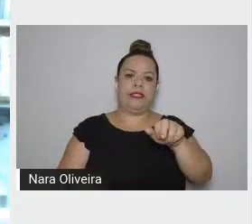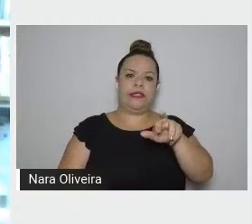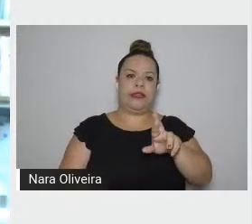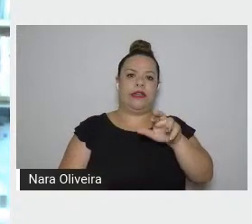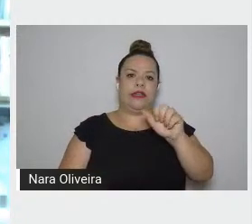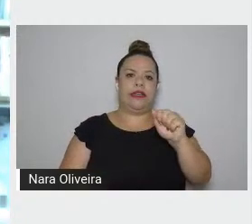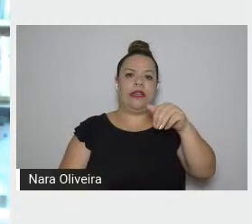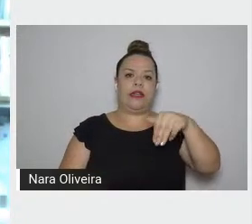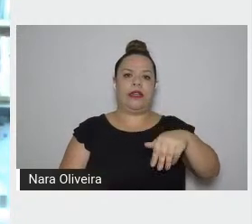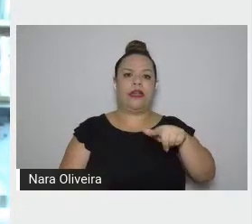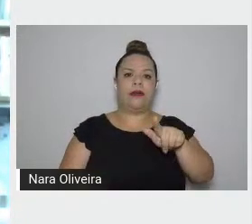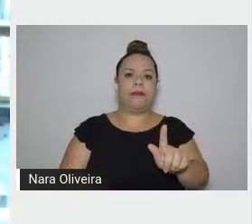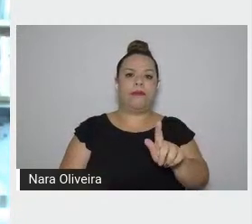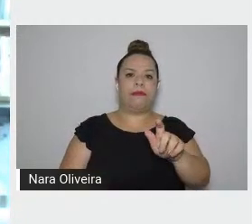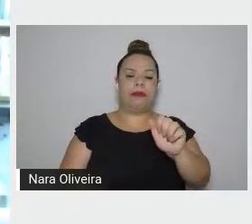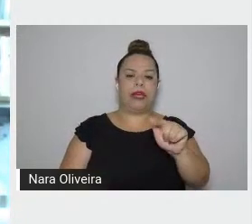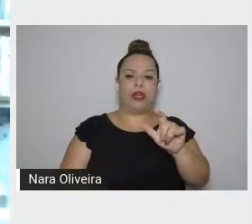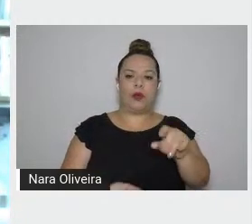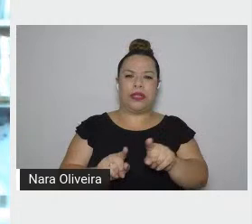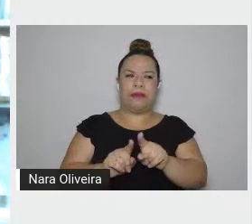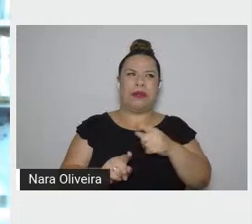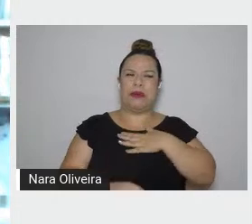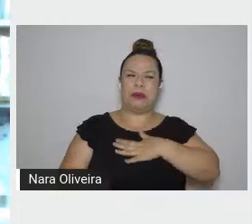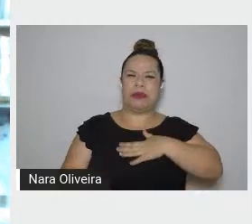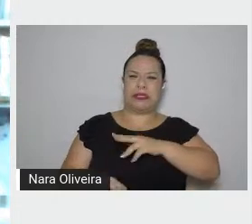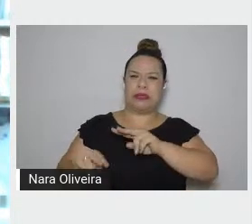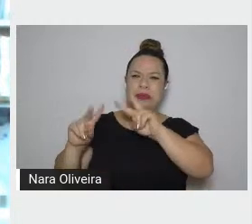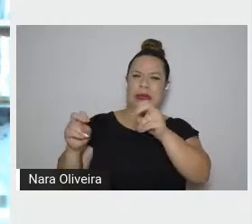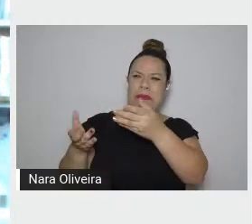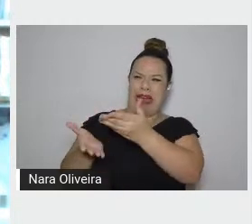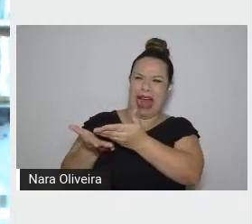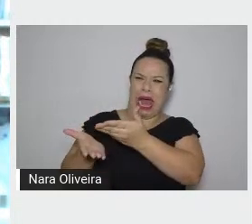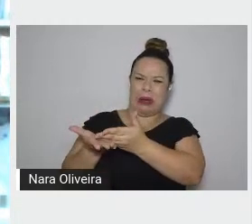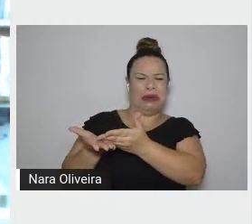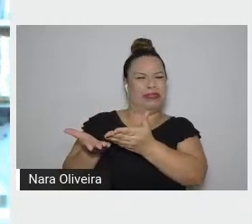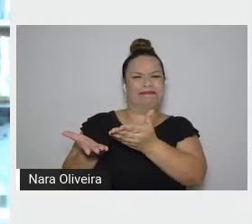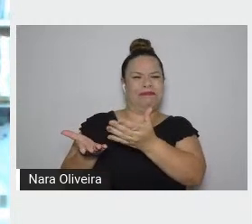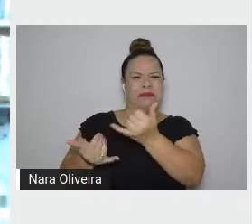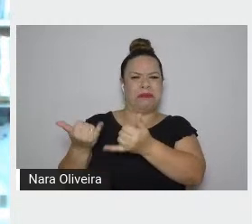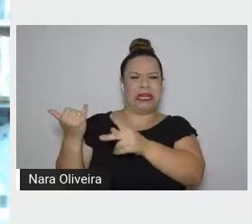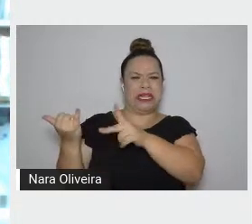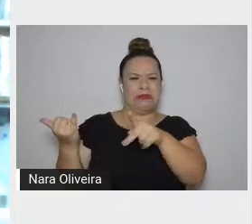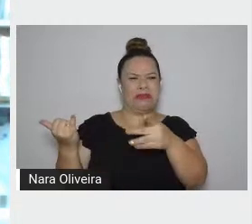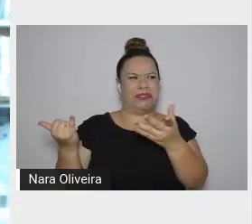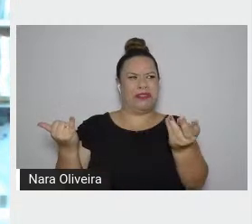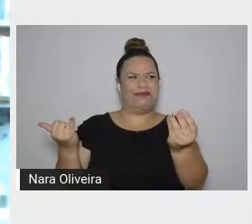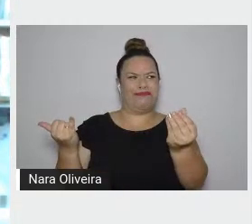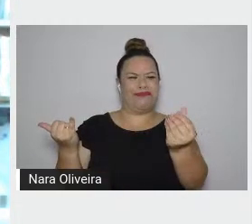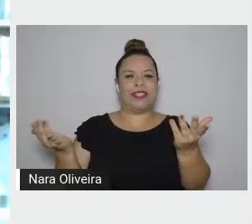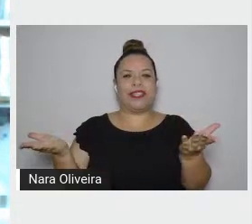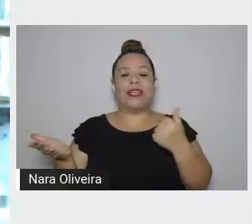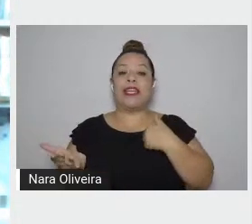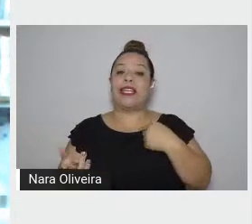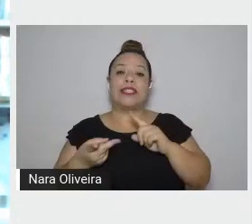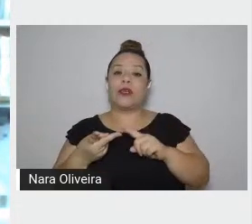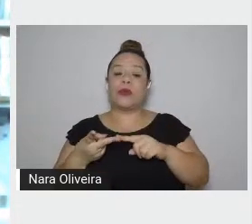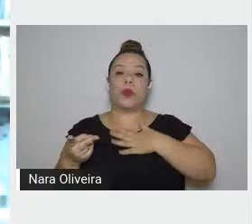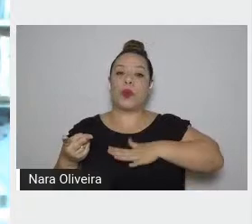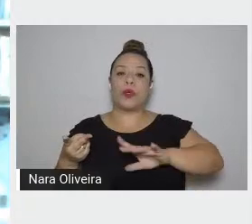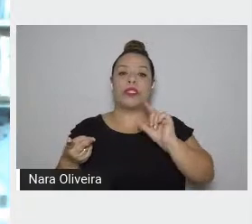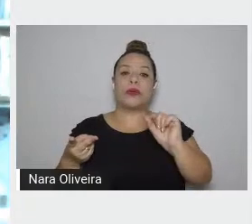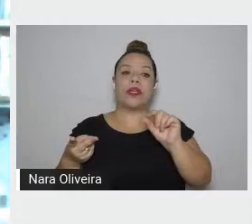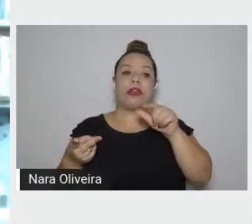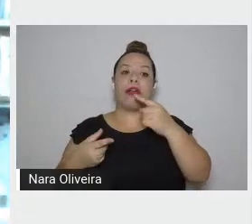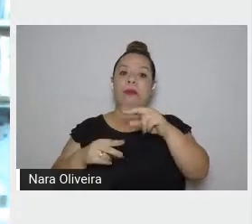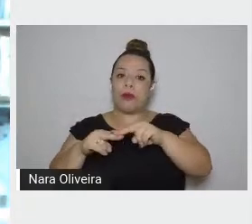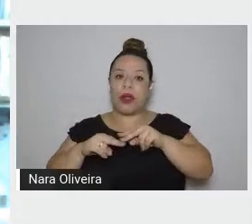gostei do título aula. Primeiro, muito professoral. E segundo, porque no caso do Saramago, eu acho que